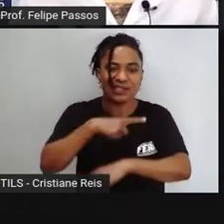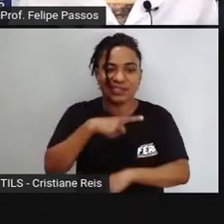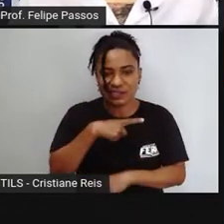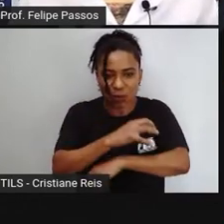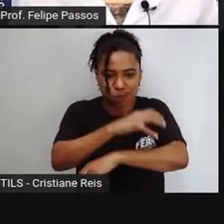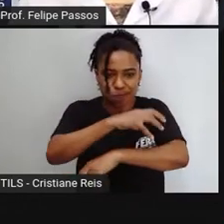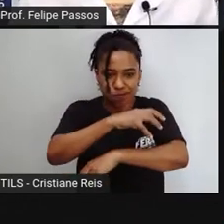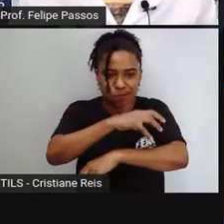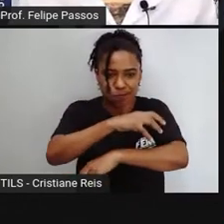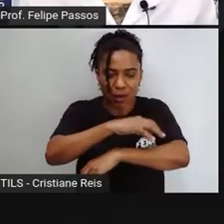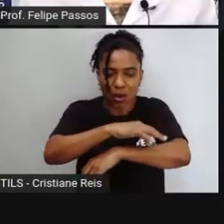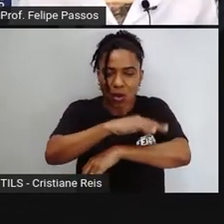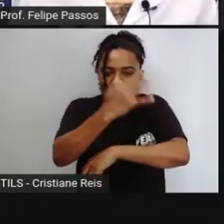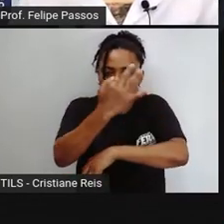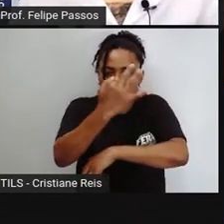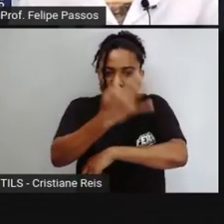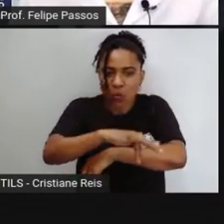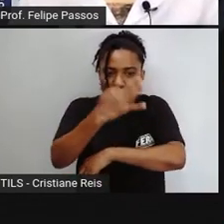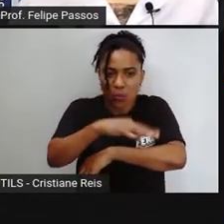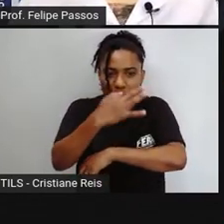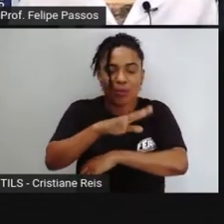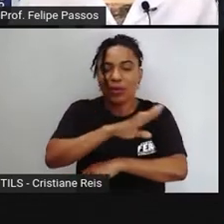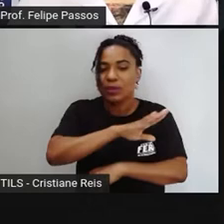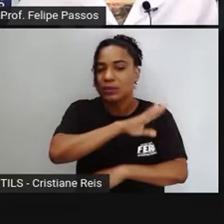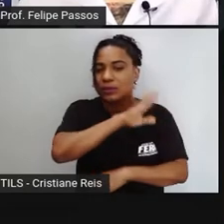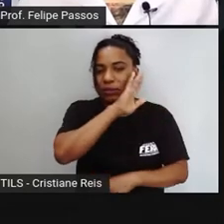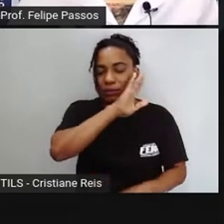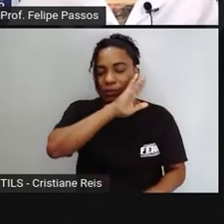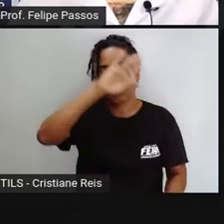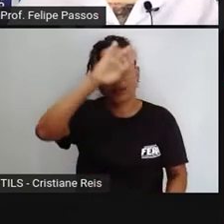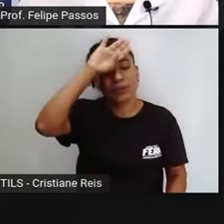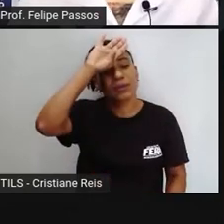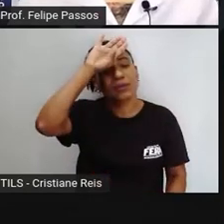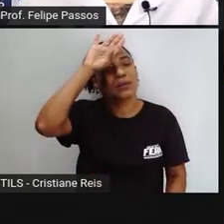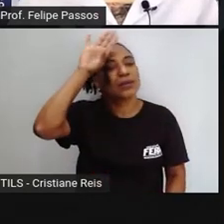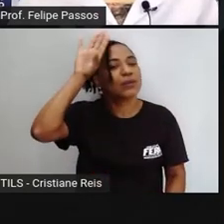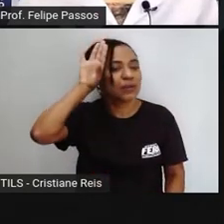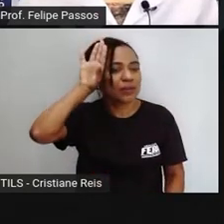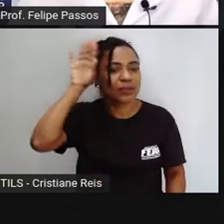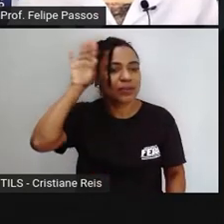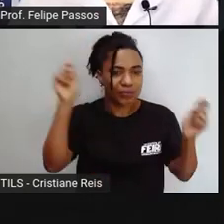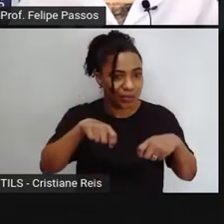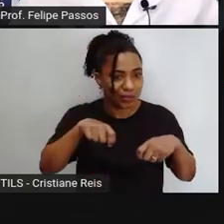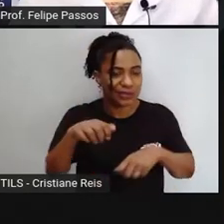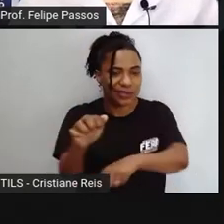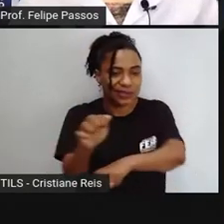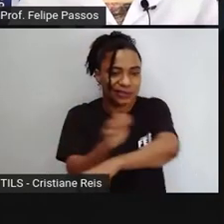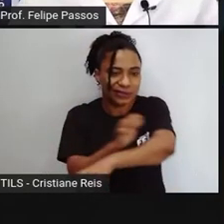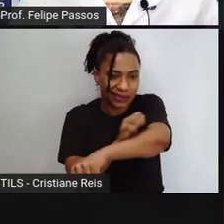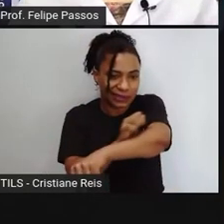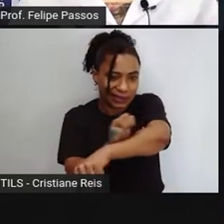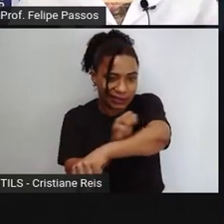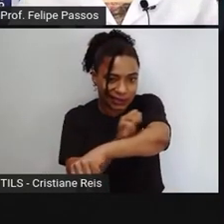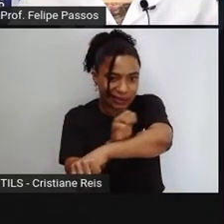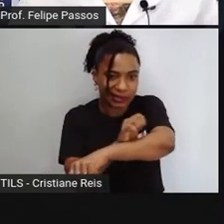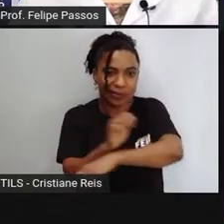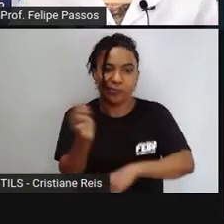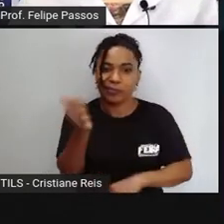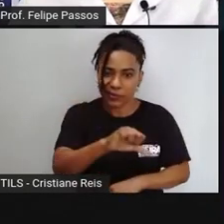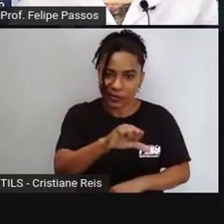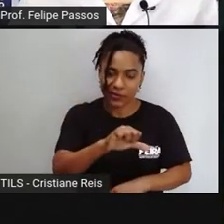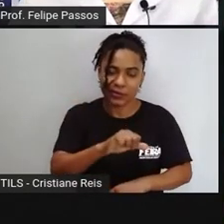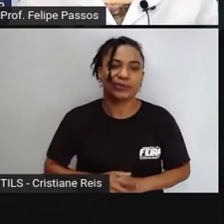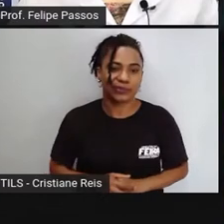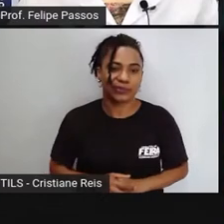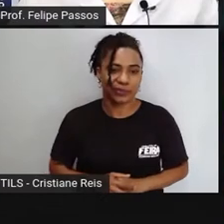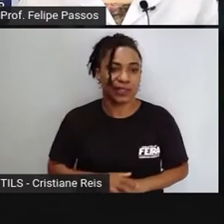Em alguns casos a pessoa pode ter febre. Se for alérgica, pior ainda o caso, né? Quem aí já foi picado por um marimbondo,